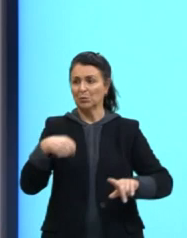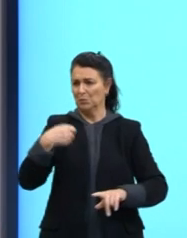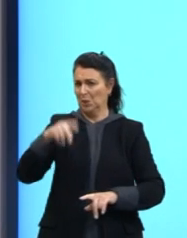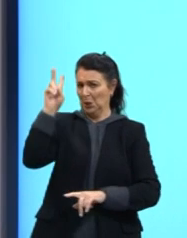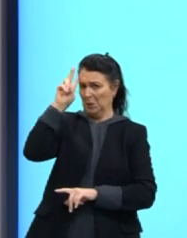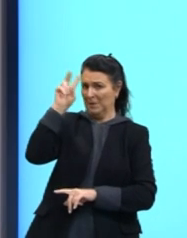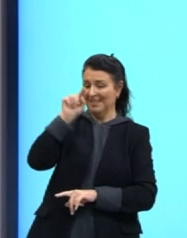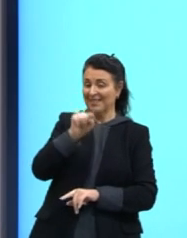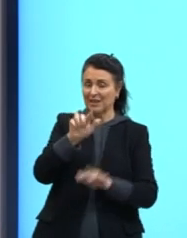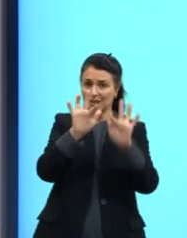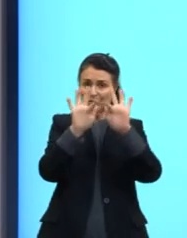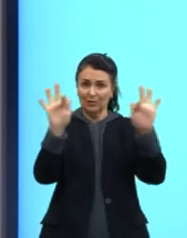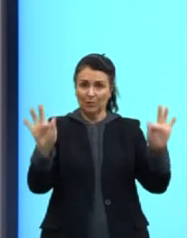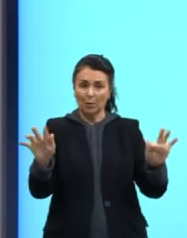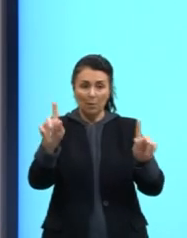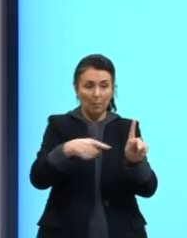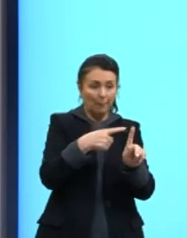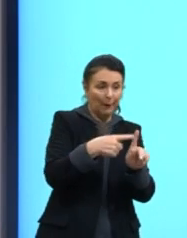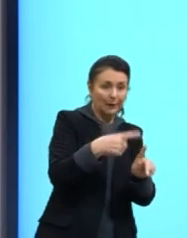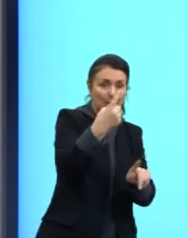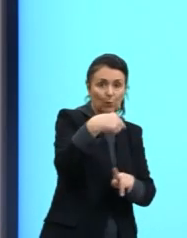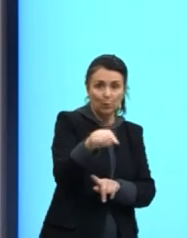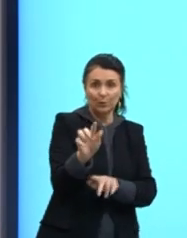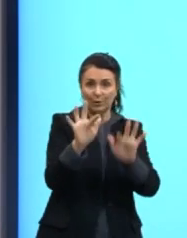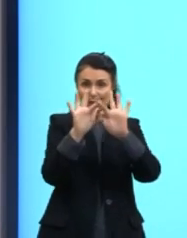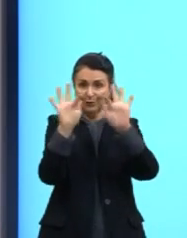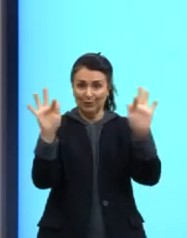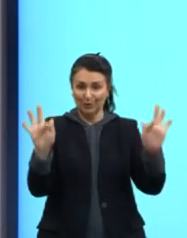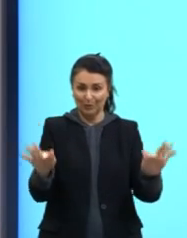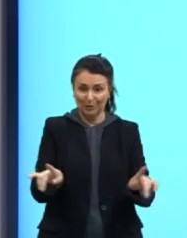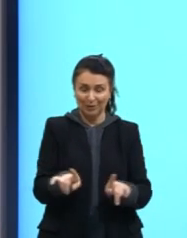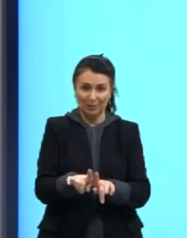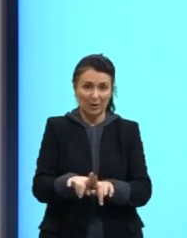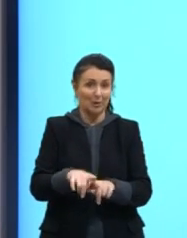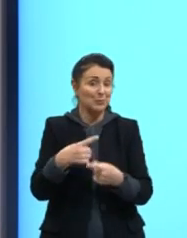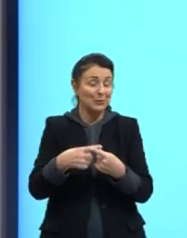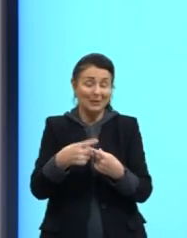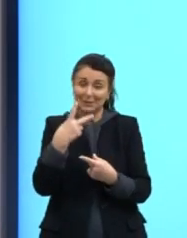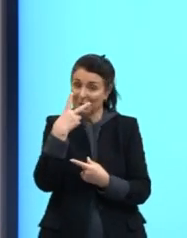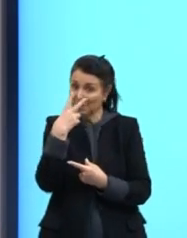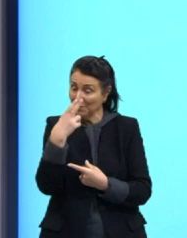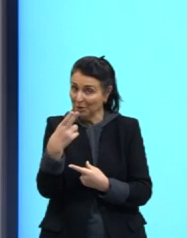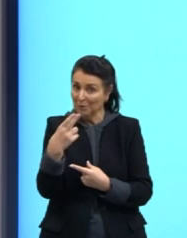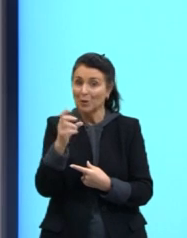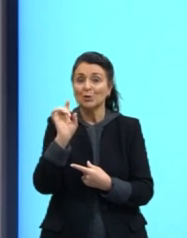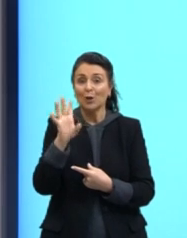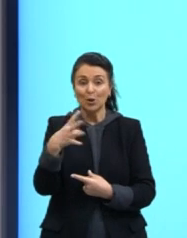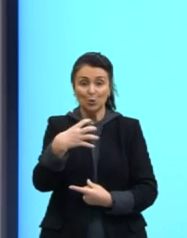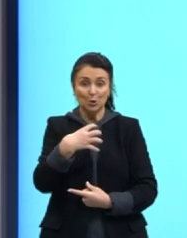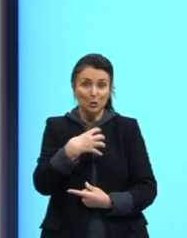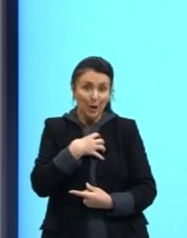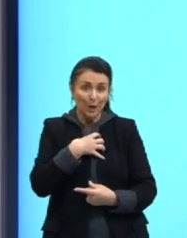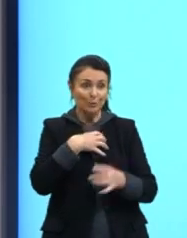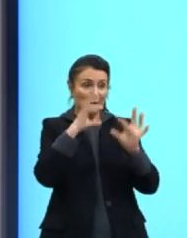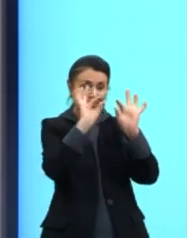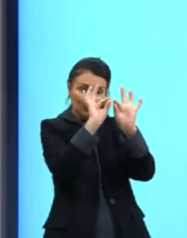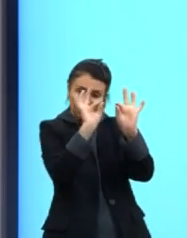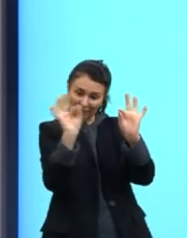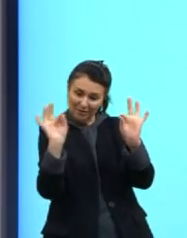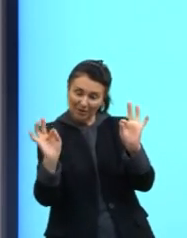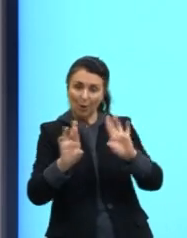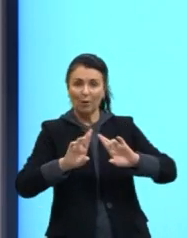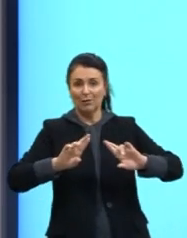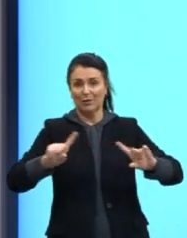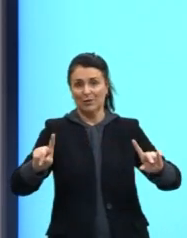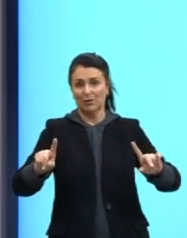desta fórmula mais essa, tá? É a mesma fórmula, só está apresentada de um jeito diferente, né?